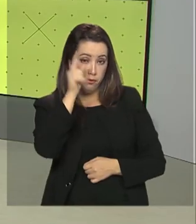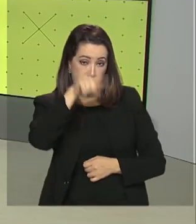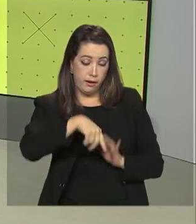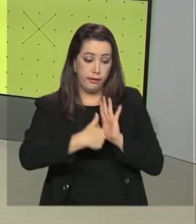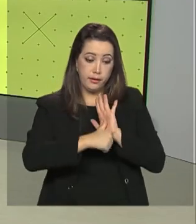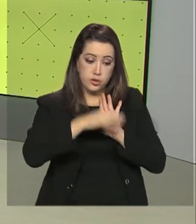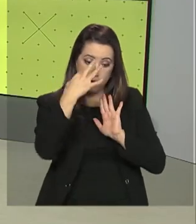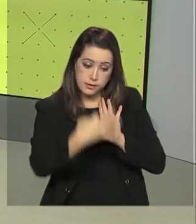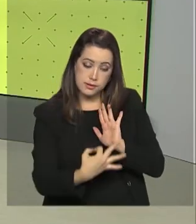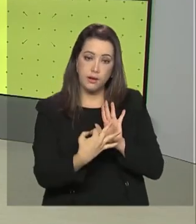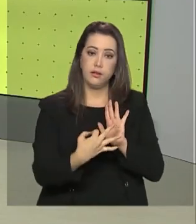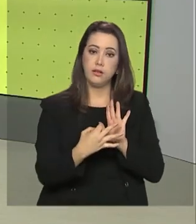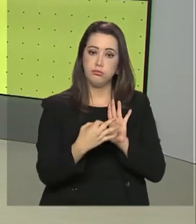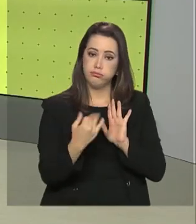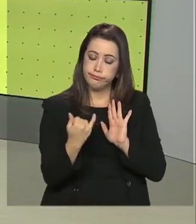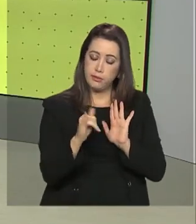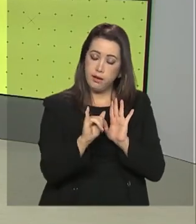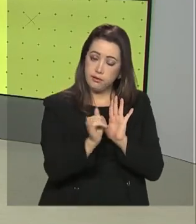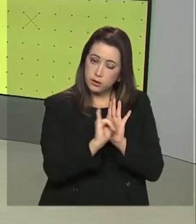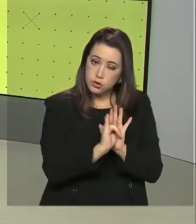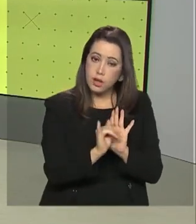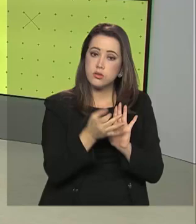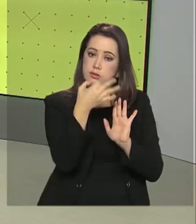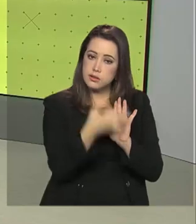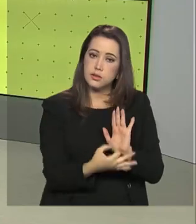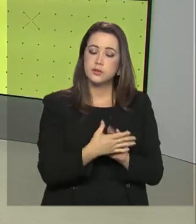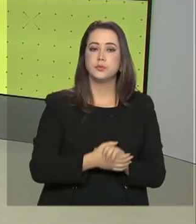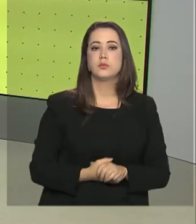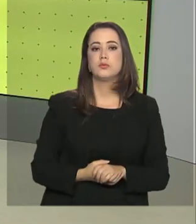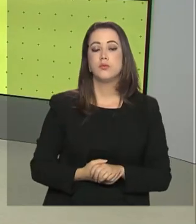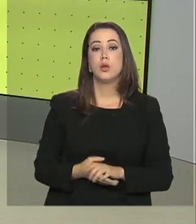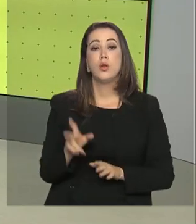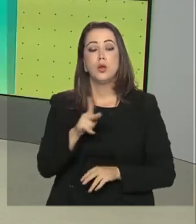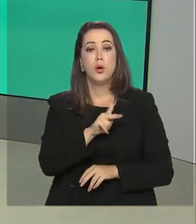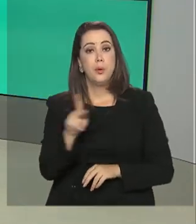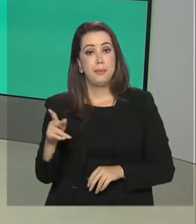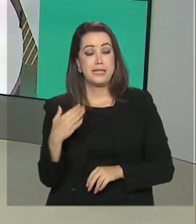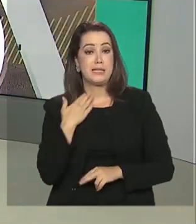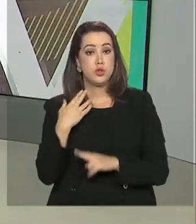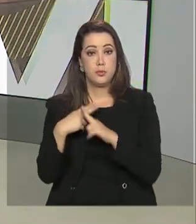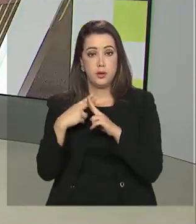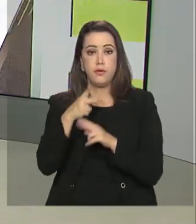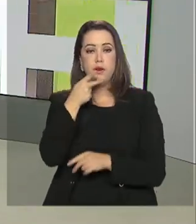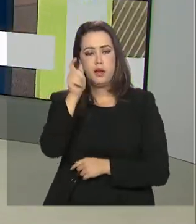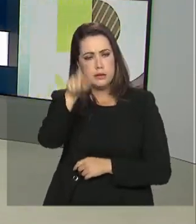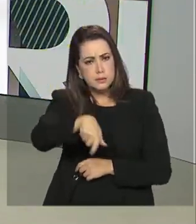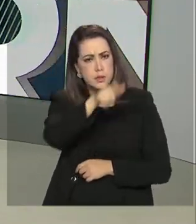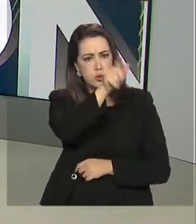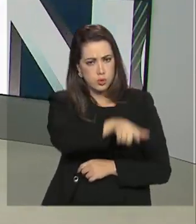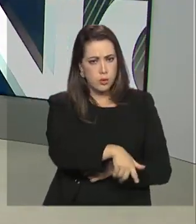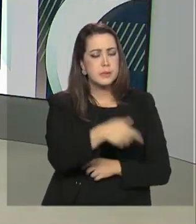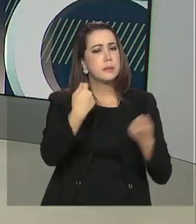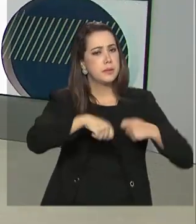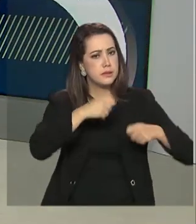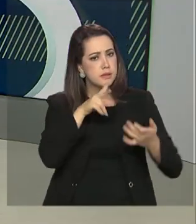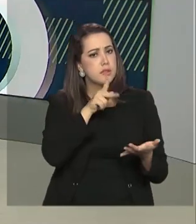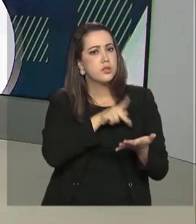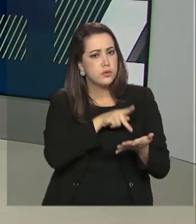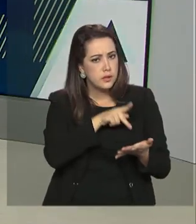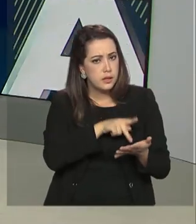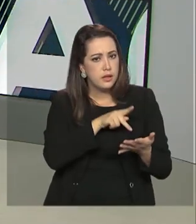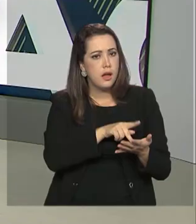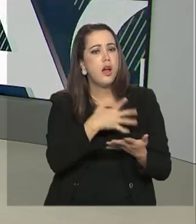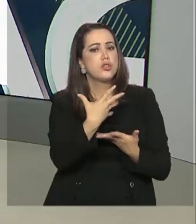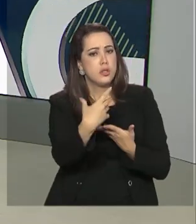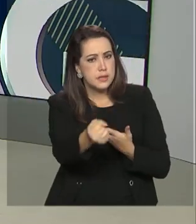O presidente da Caixa garante que nenhum beneficiário regular será penalizado e que as pessoas que tiveram as contas canceladas